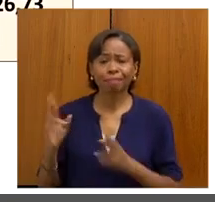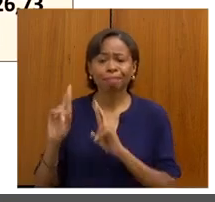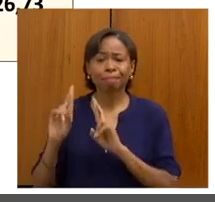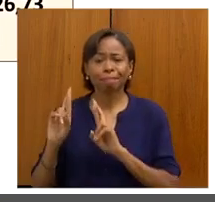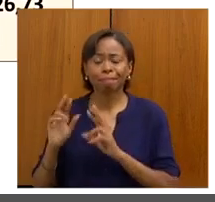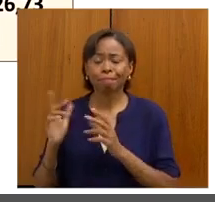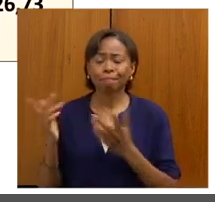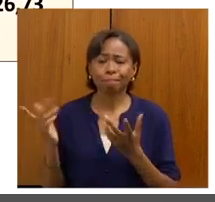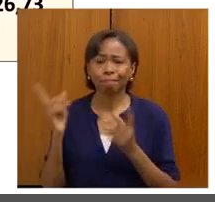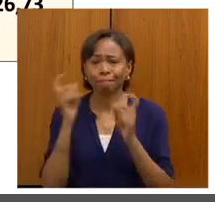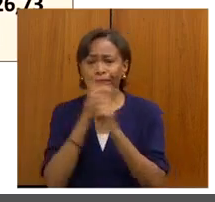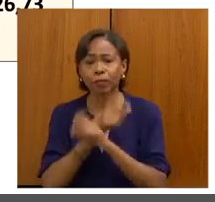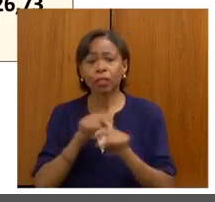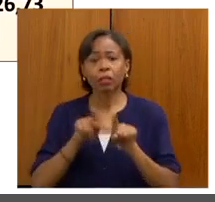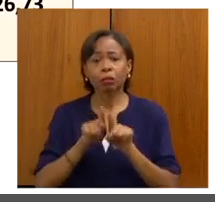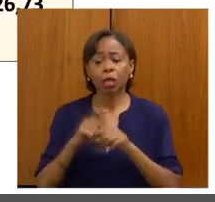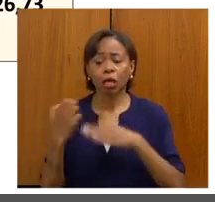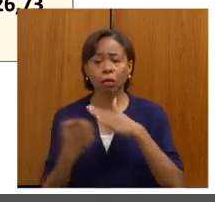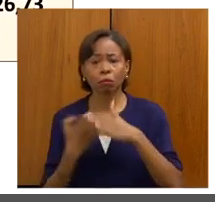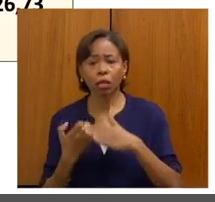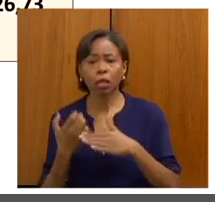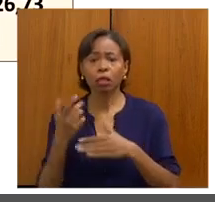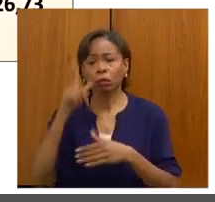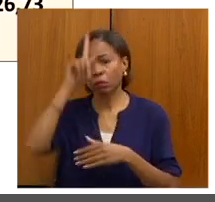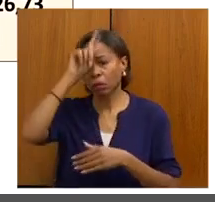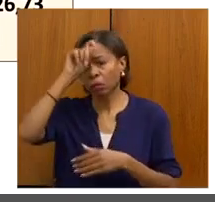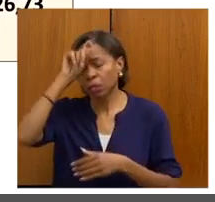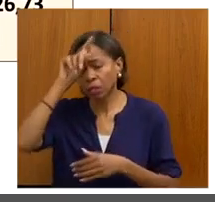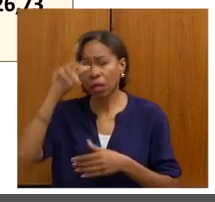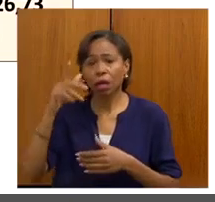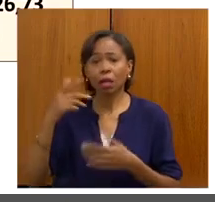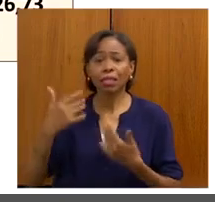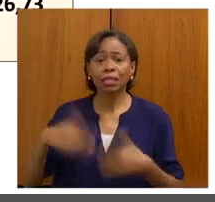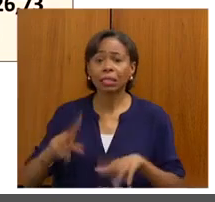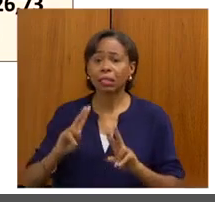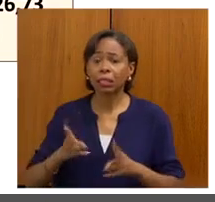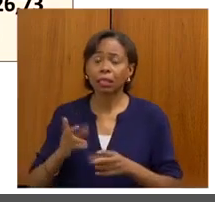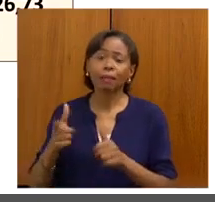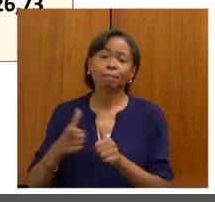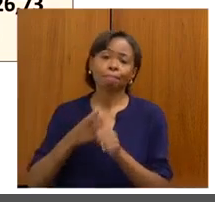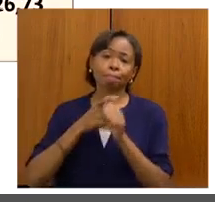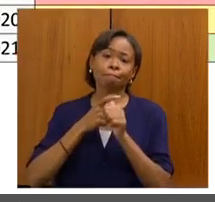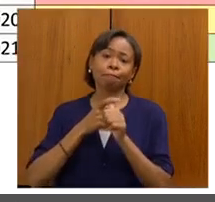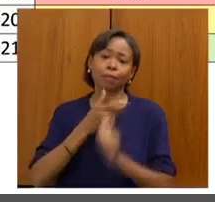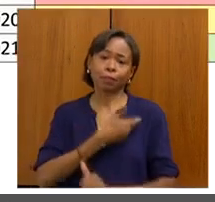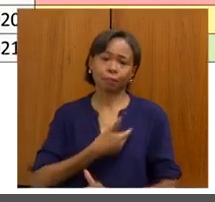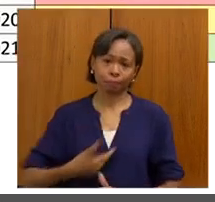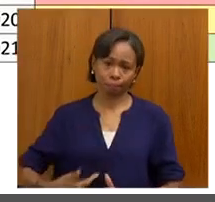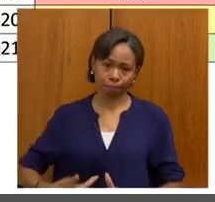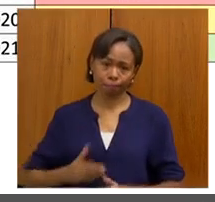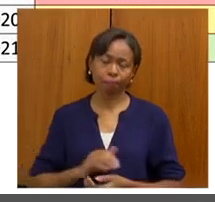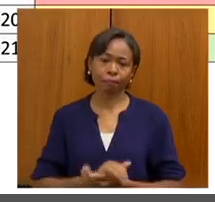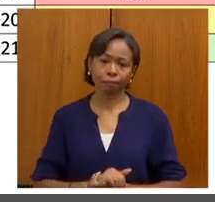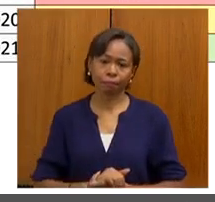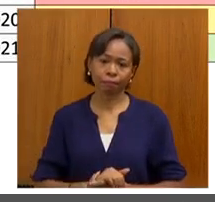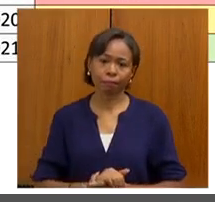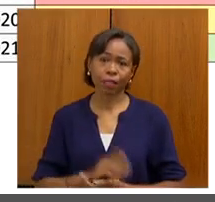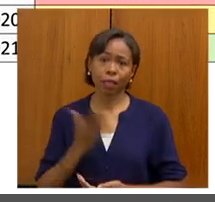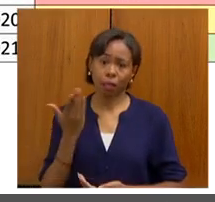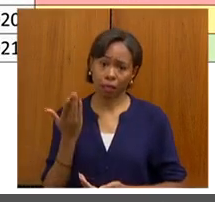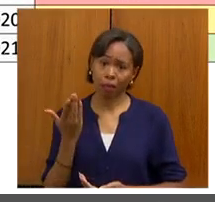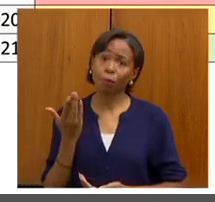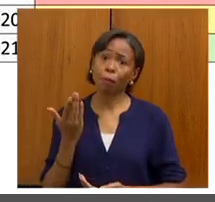também, sempre com credores do Estado. Pode passar? Isso mostra esse